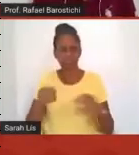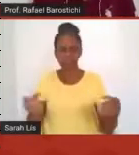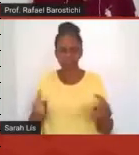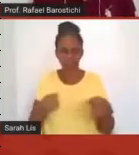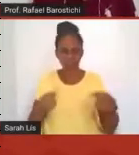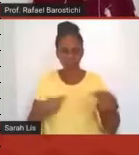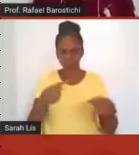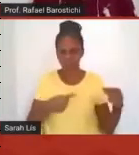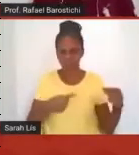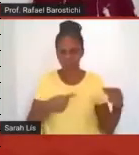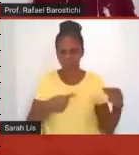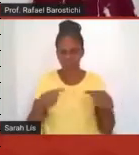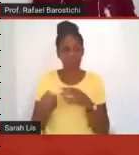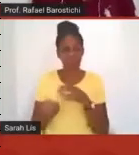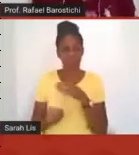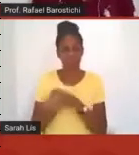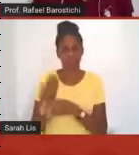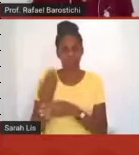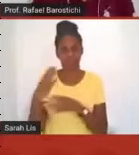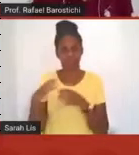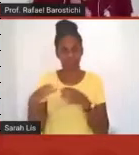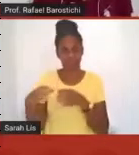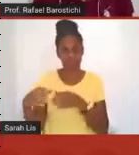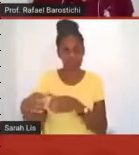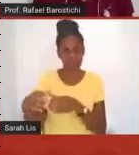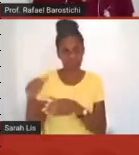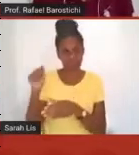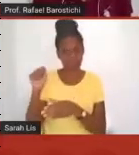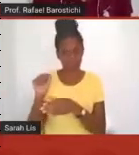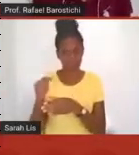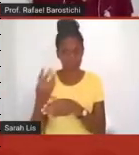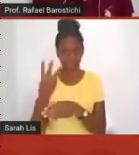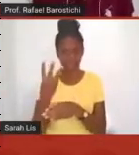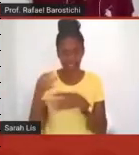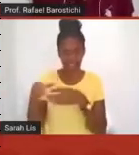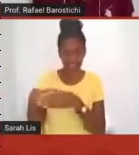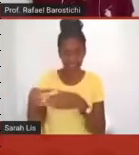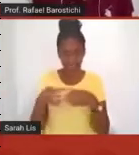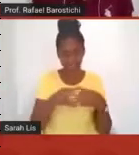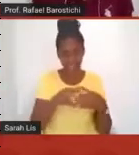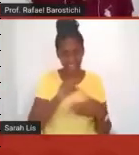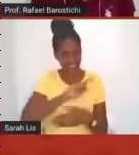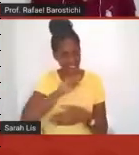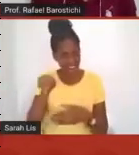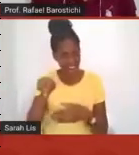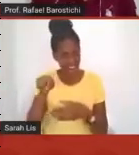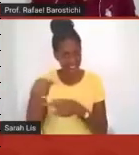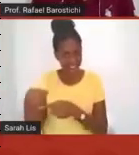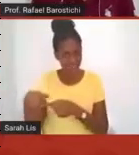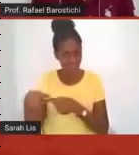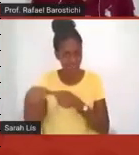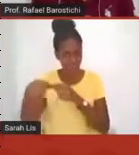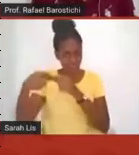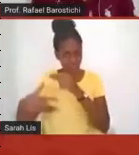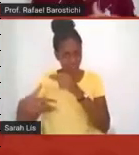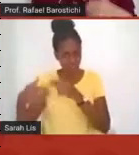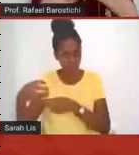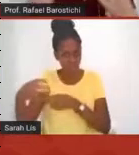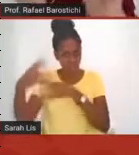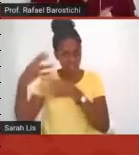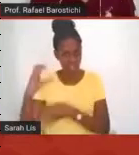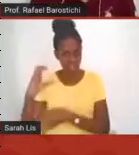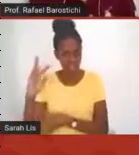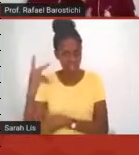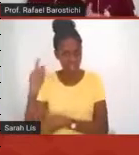esse grupo, né? das nossas três turmas lá no Google Chat. E nesse grupo, a proposta é que os alunos